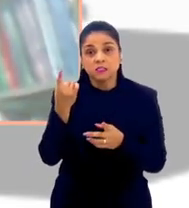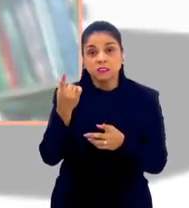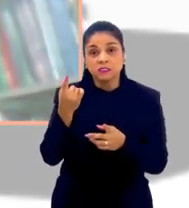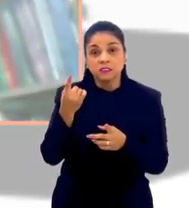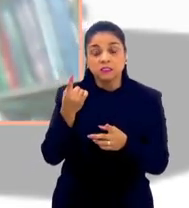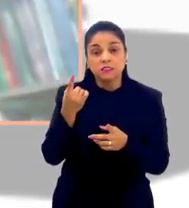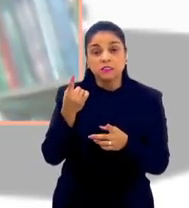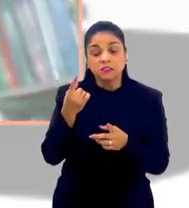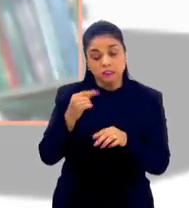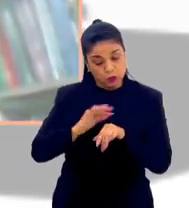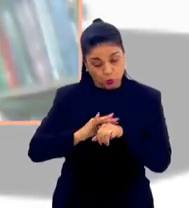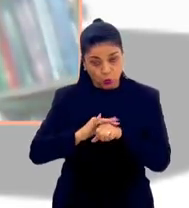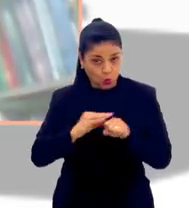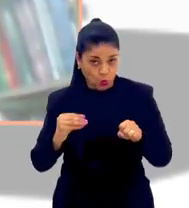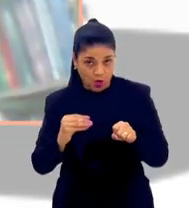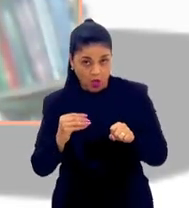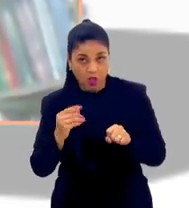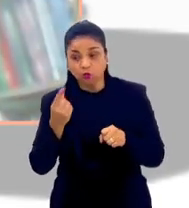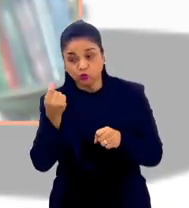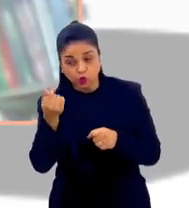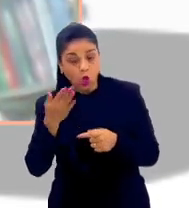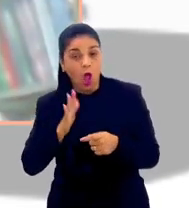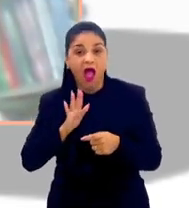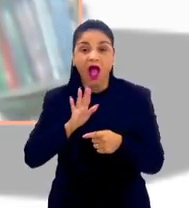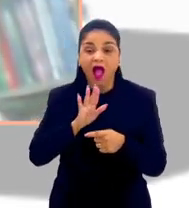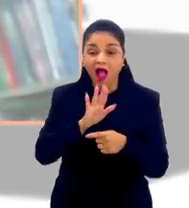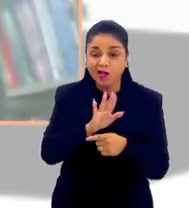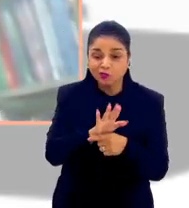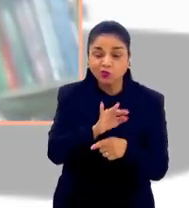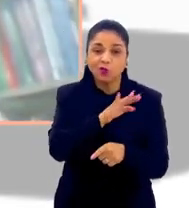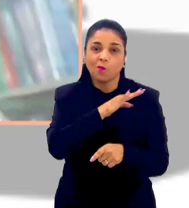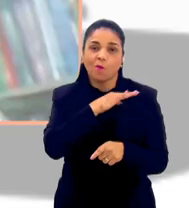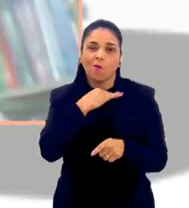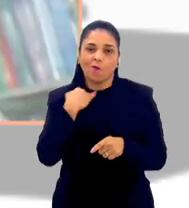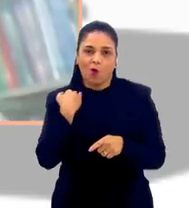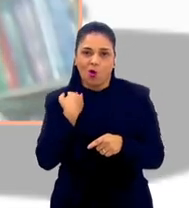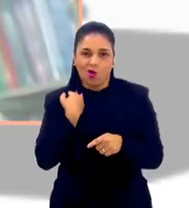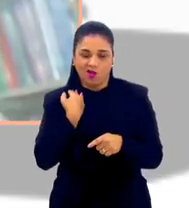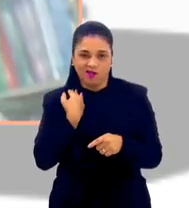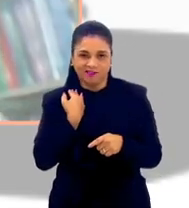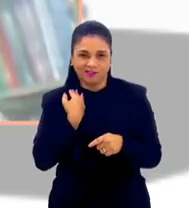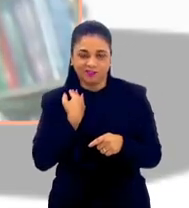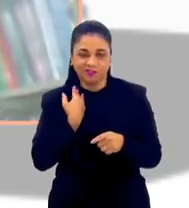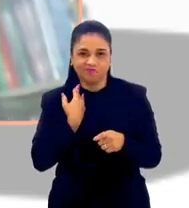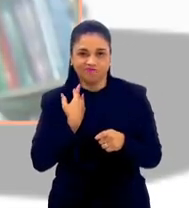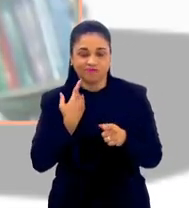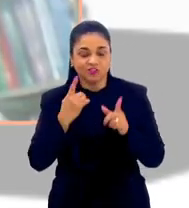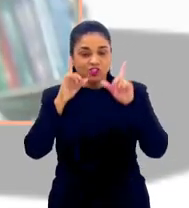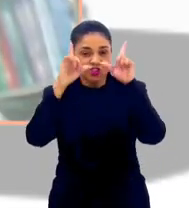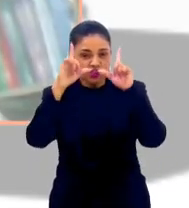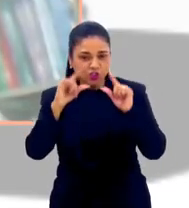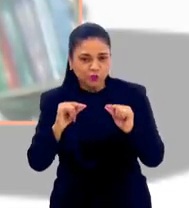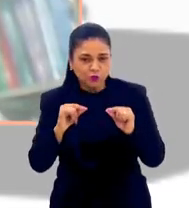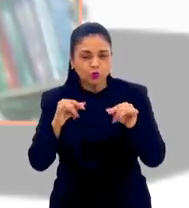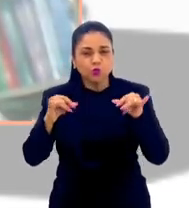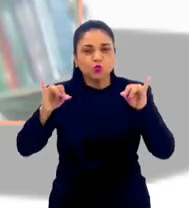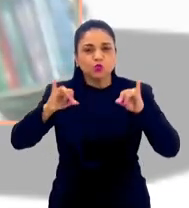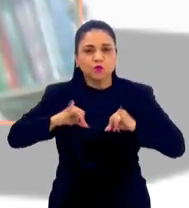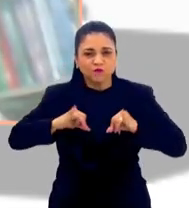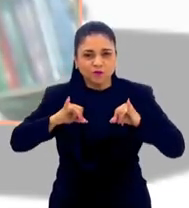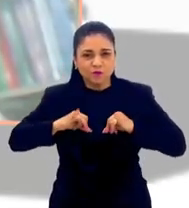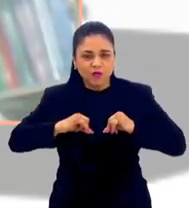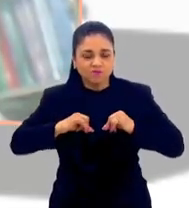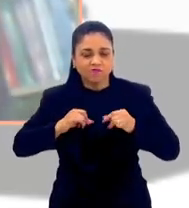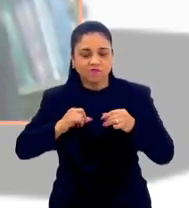for possível curar, o dinheiro pode ajudar na morte digna. O dinheiro alivia sofrimento. O